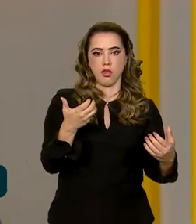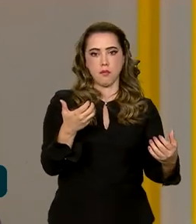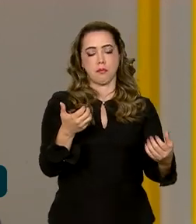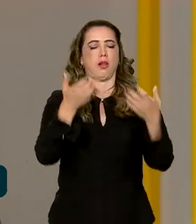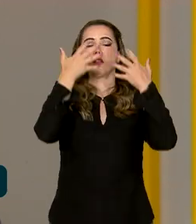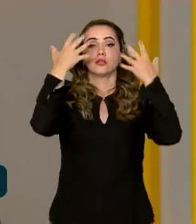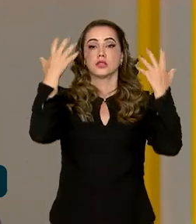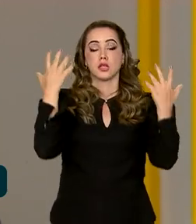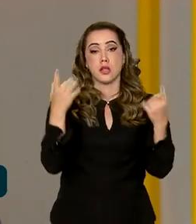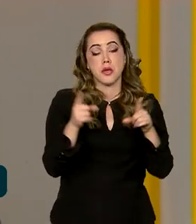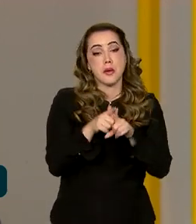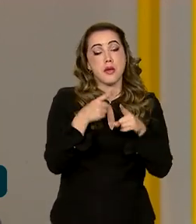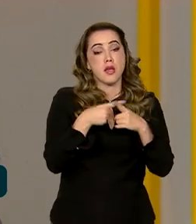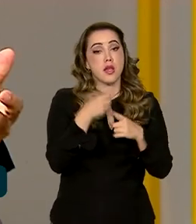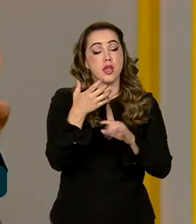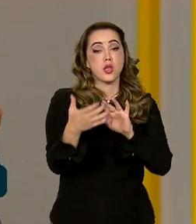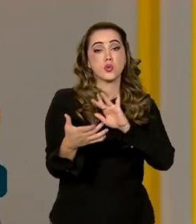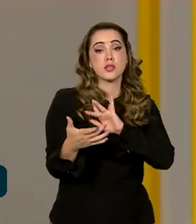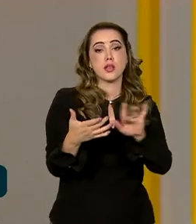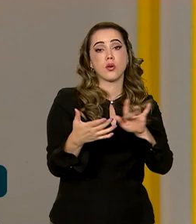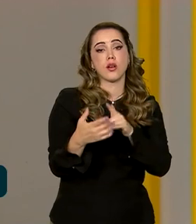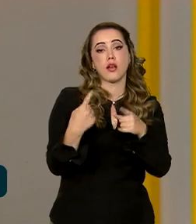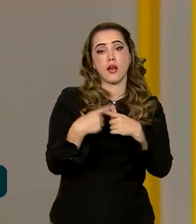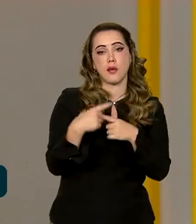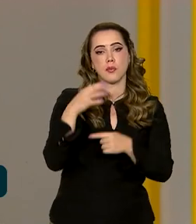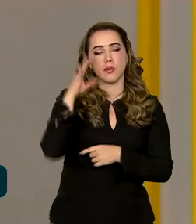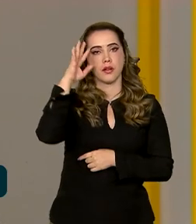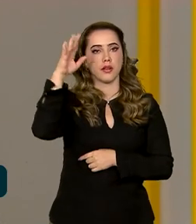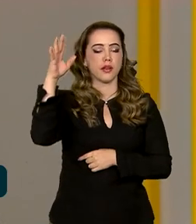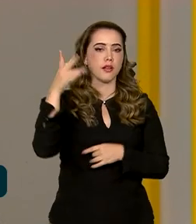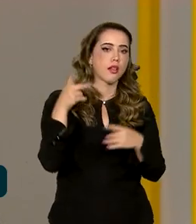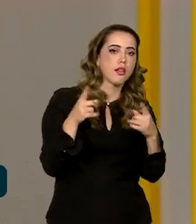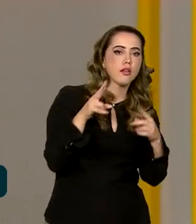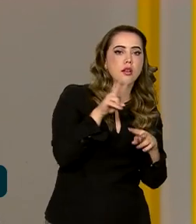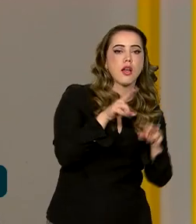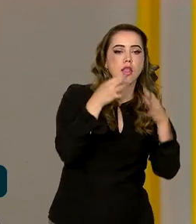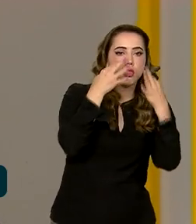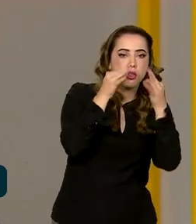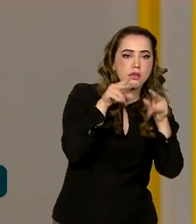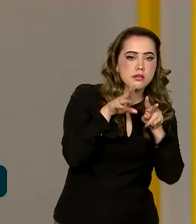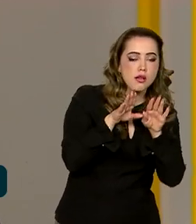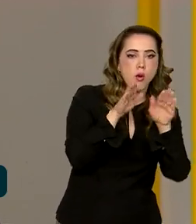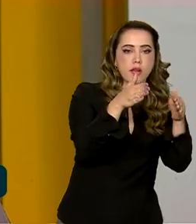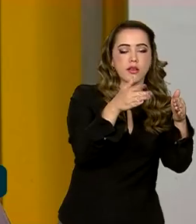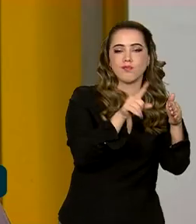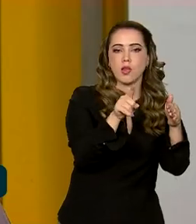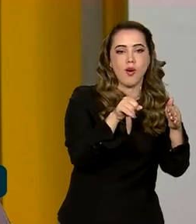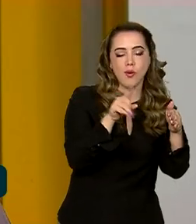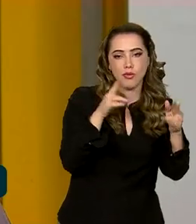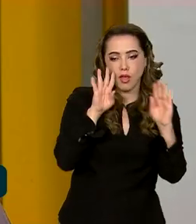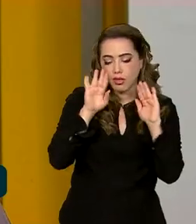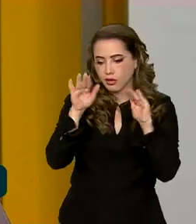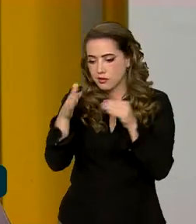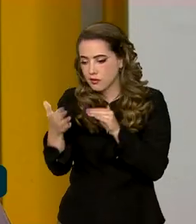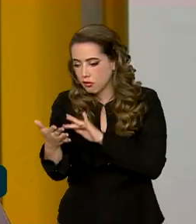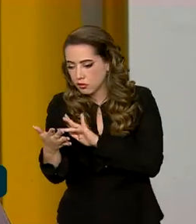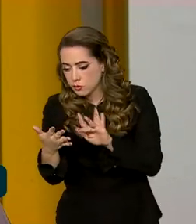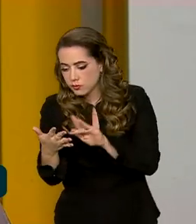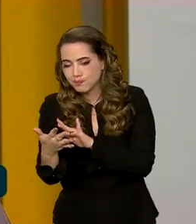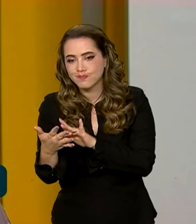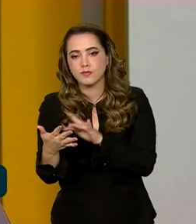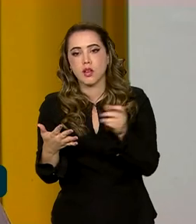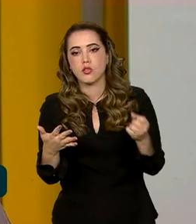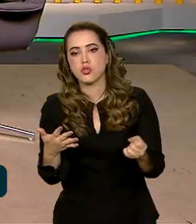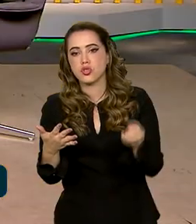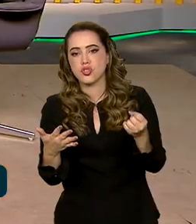importante porque ele é causa de distração o tempo todo. E no trânsito, evidentemente, que isso tem um impacto negativo